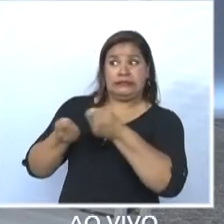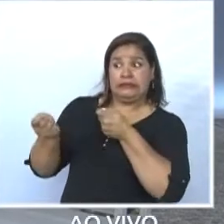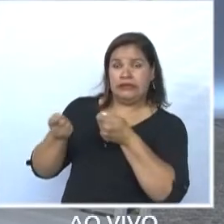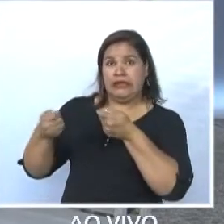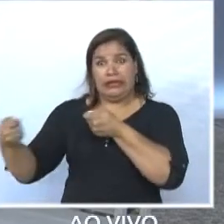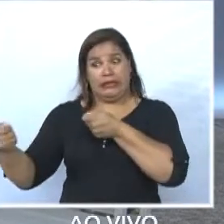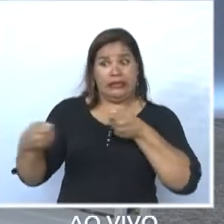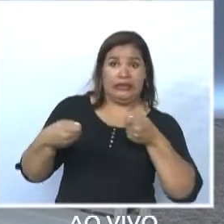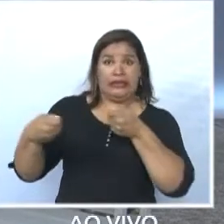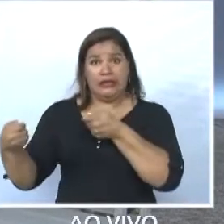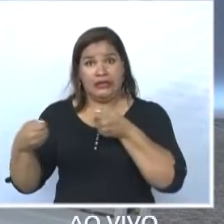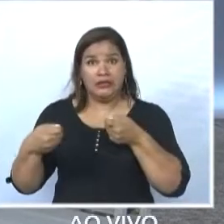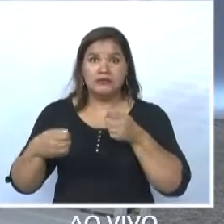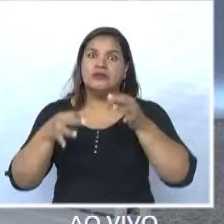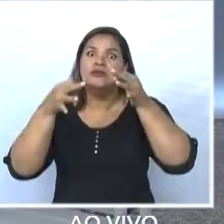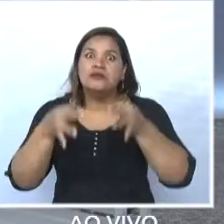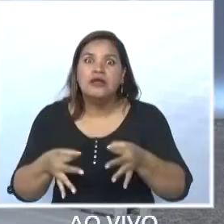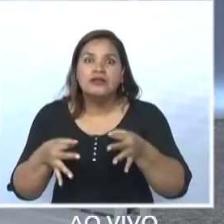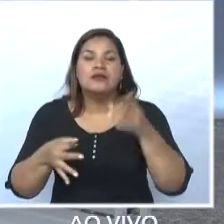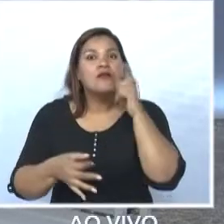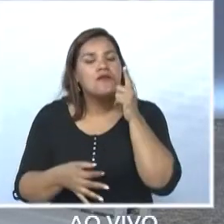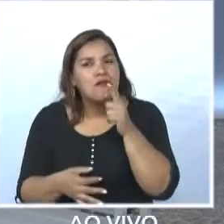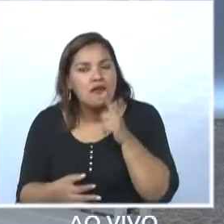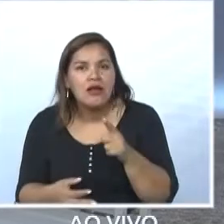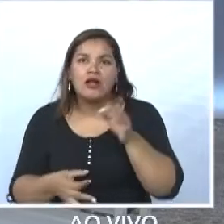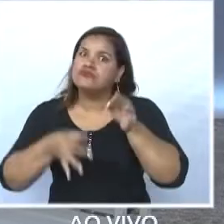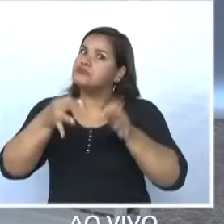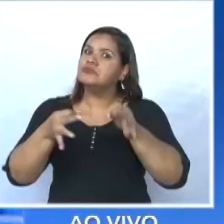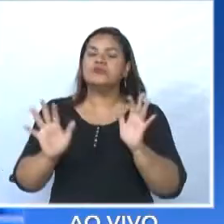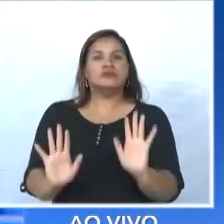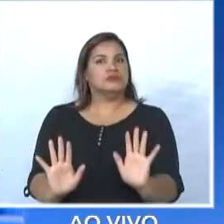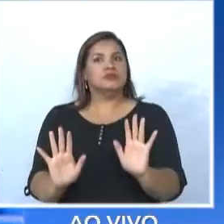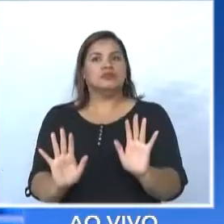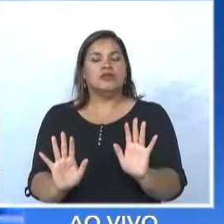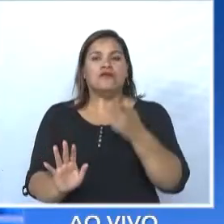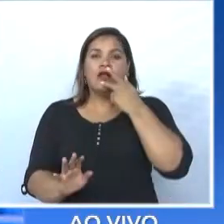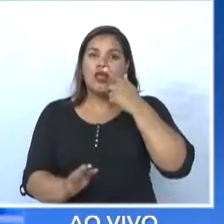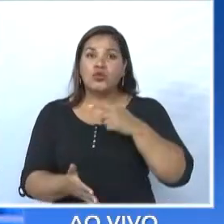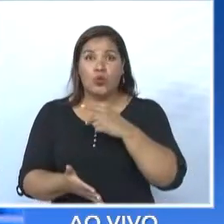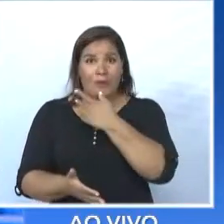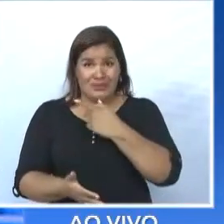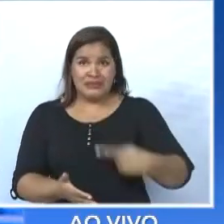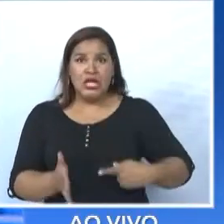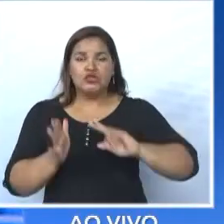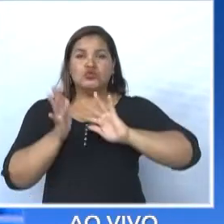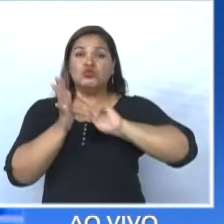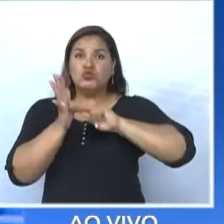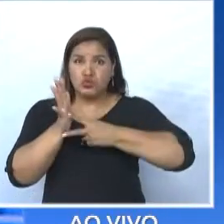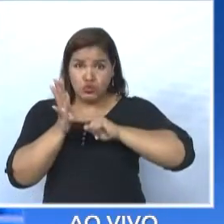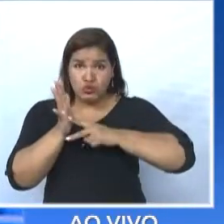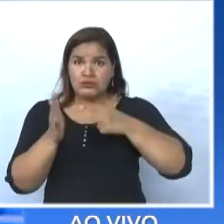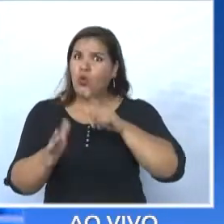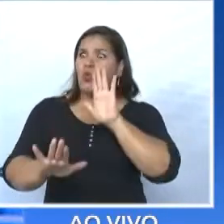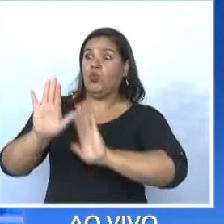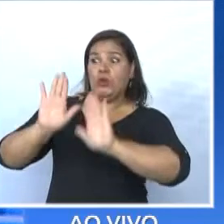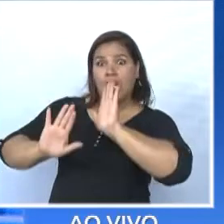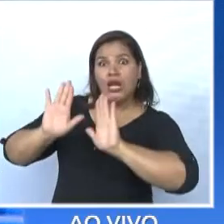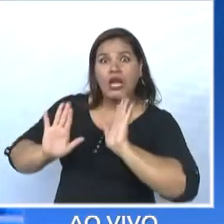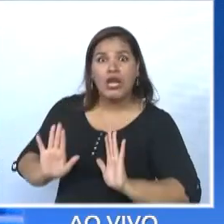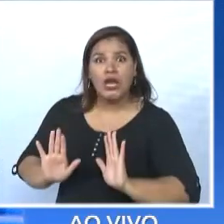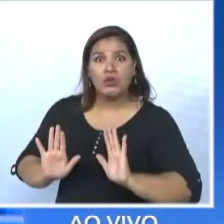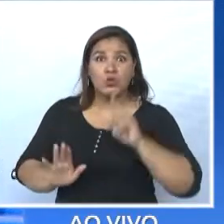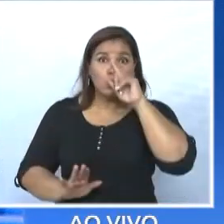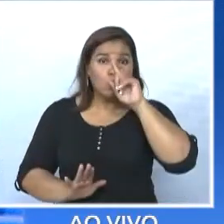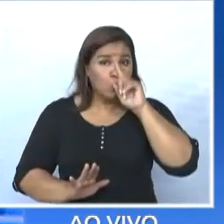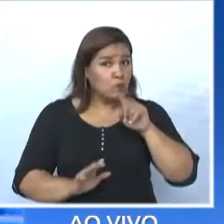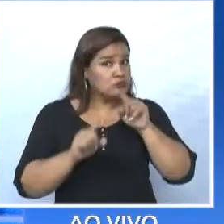certeza que íamos ganhar no jurídico e falávamos para o presidente do sindicato, cuidado, você está pondo o servidor em risco. Servidor,